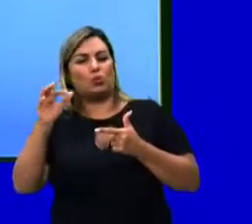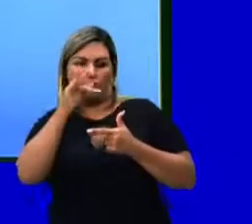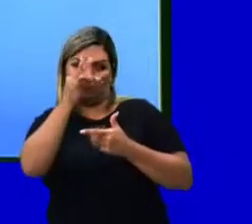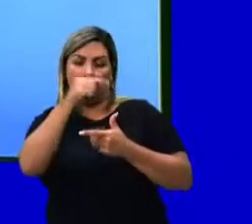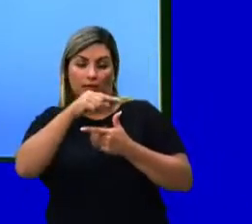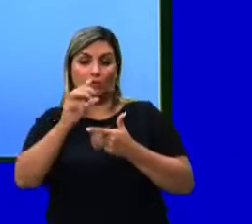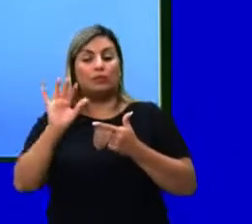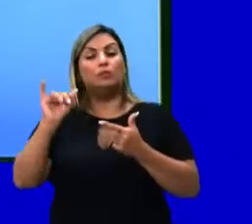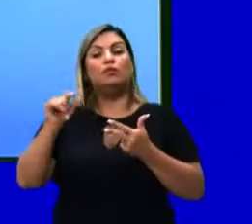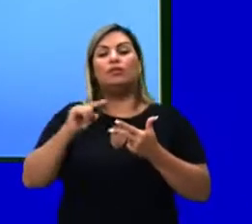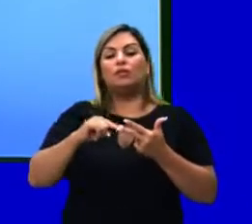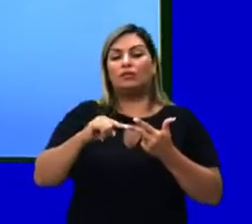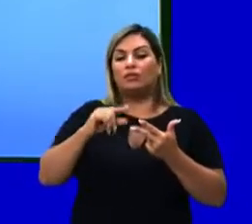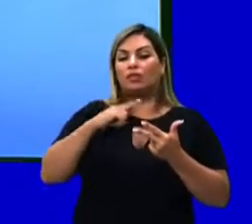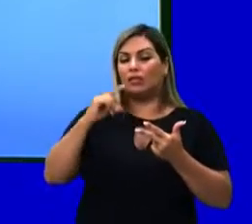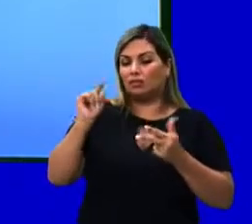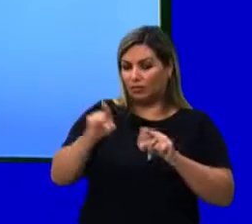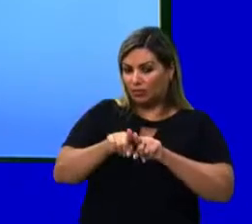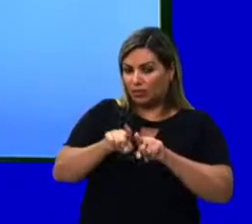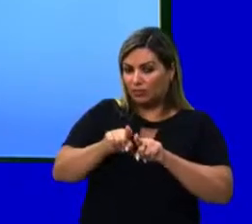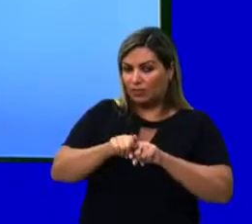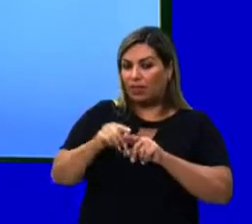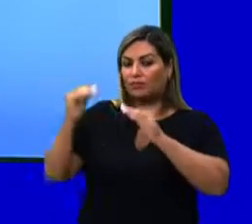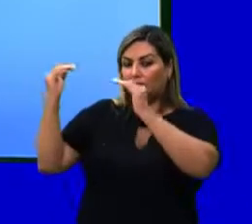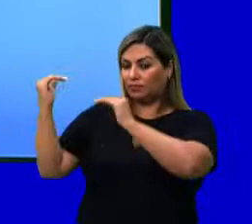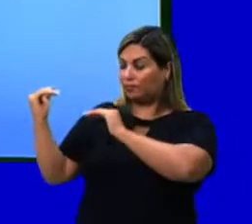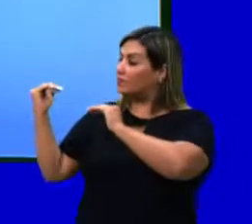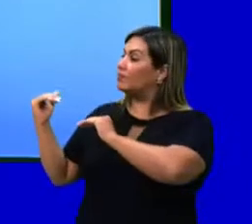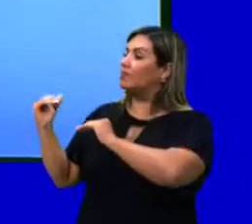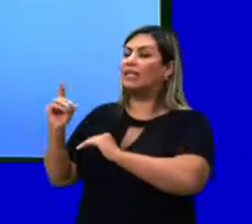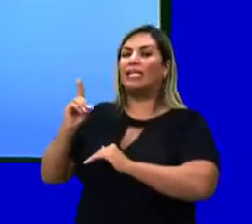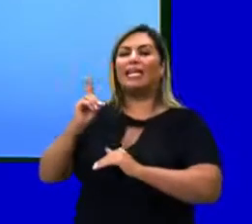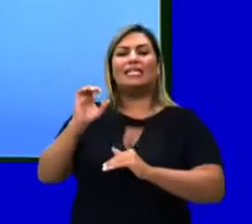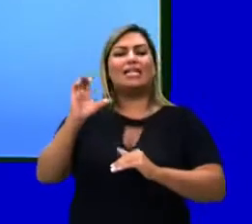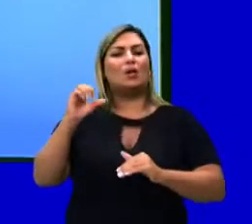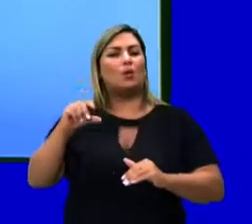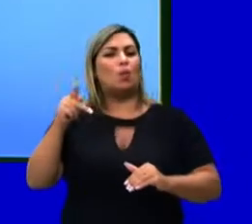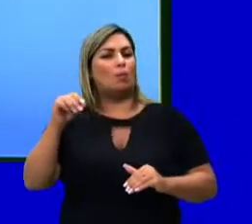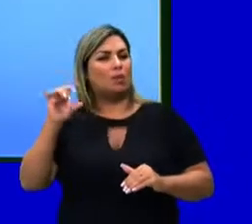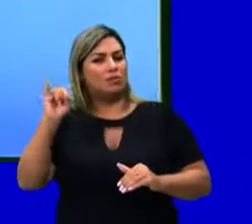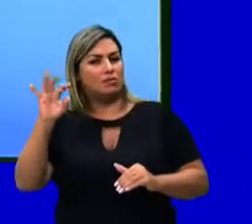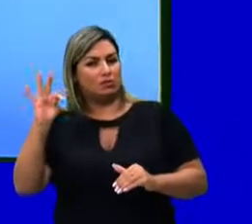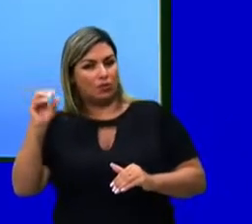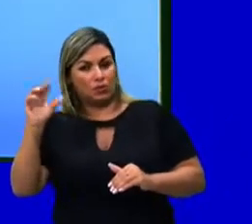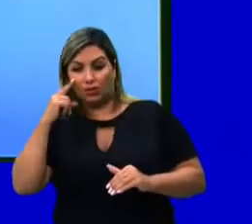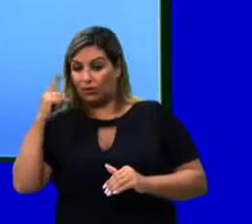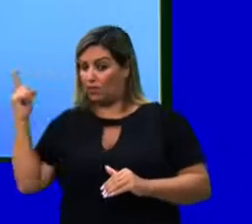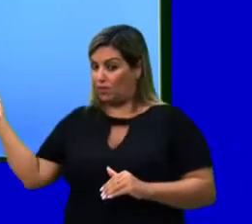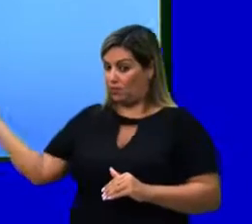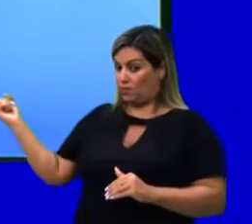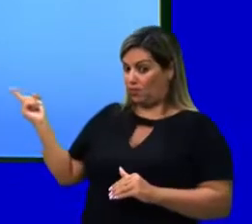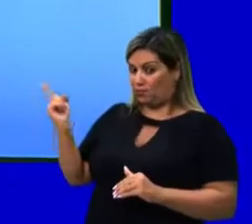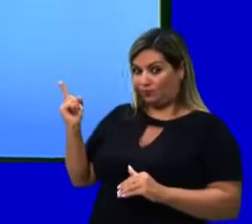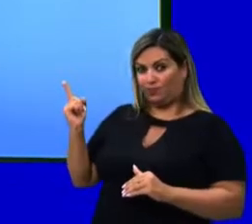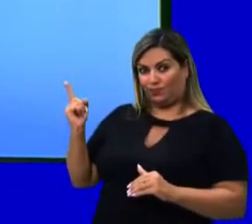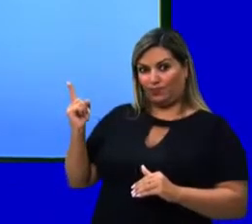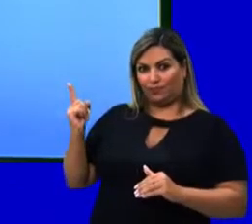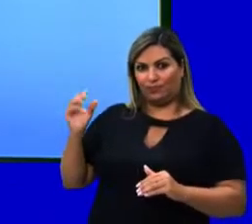E, por fim, nós vamos ter também, numa cadeia alimentar, os organismos que nós chamamos de